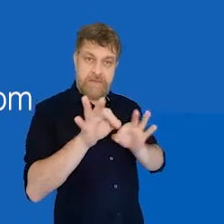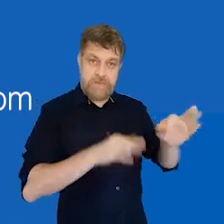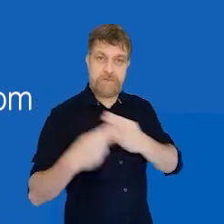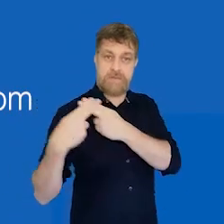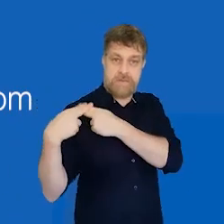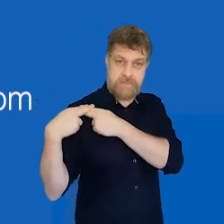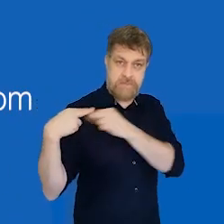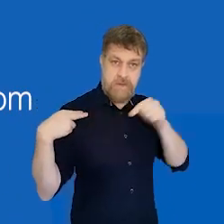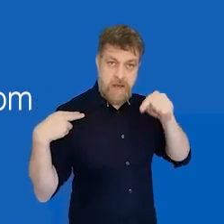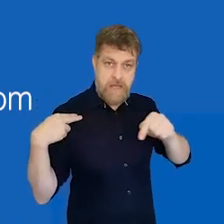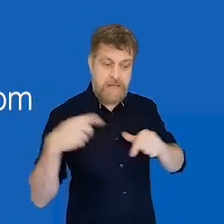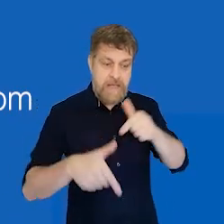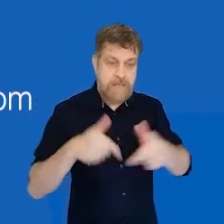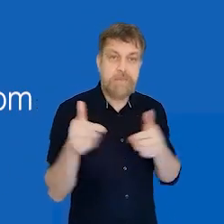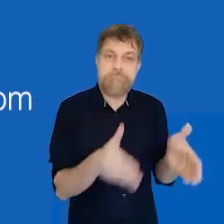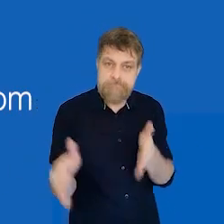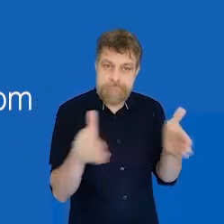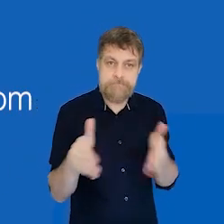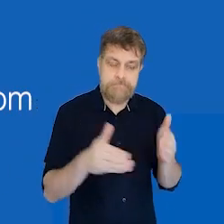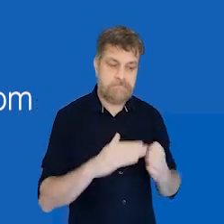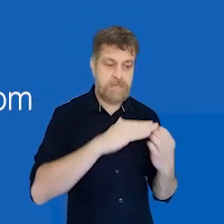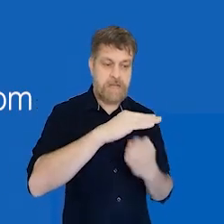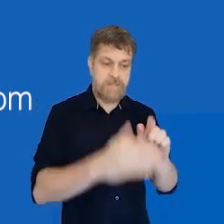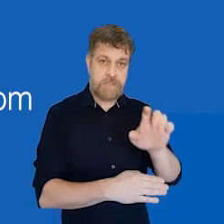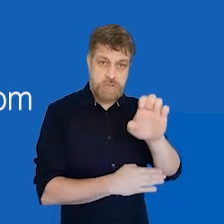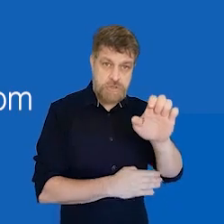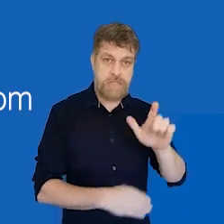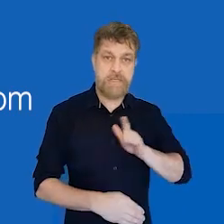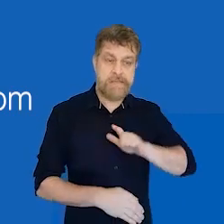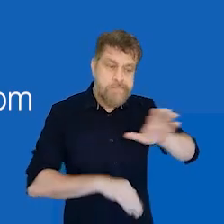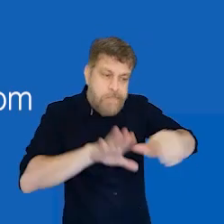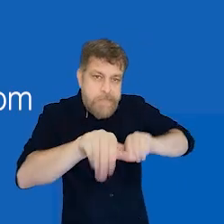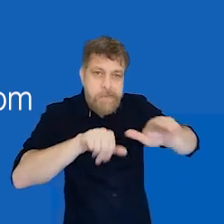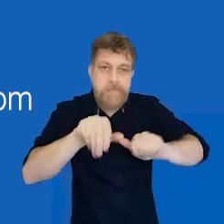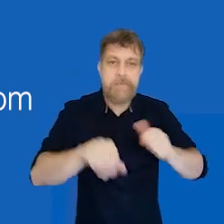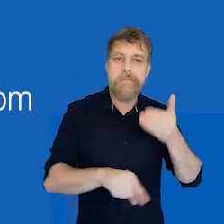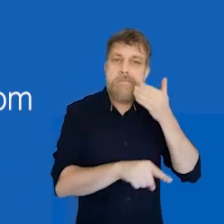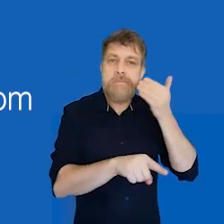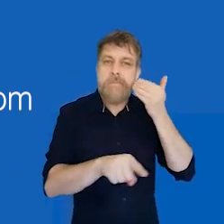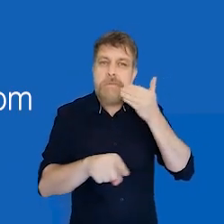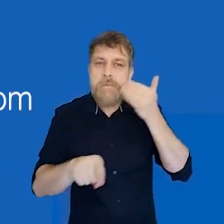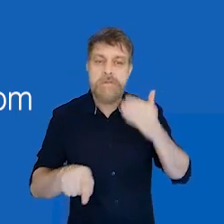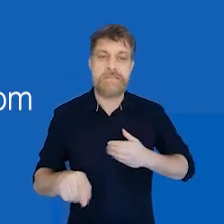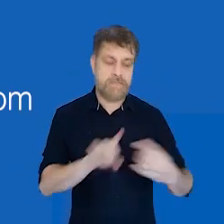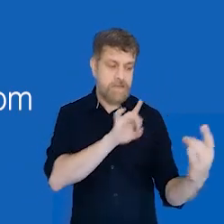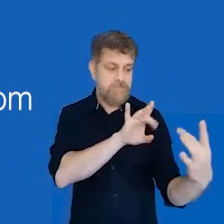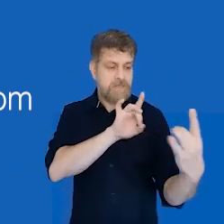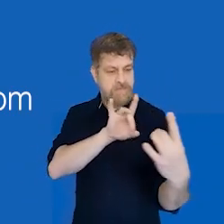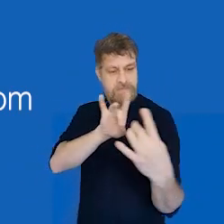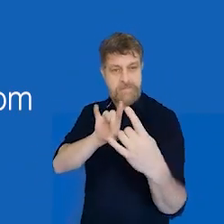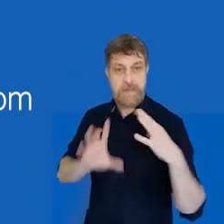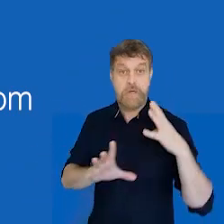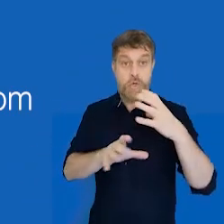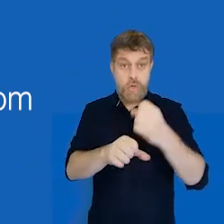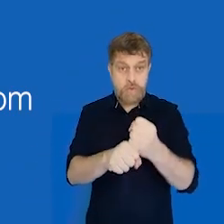de operações do chão de fábrica da GE Selma. A Tatiana vai estar coletando os feedbacks de todas vocês, mas